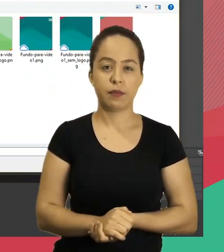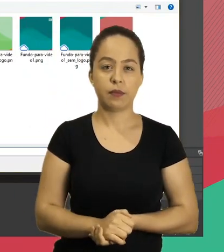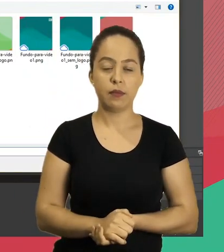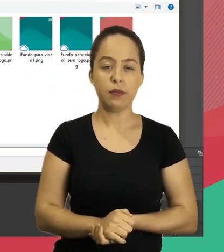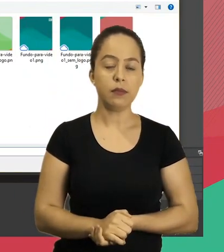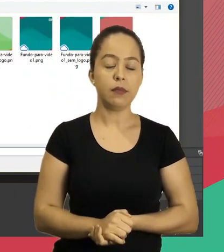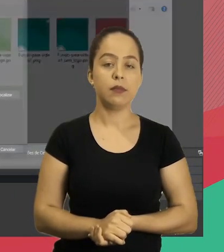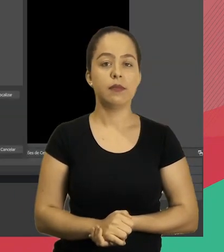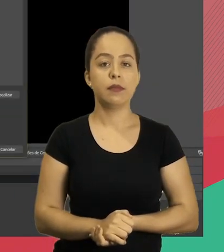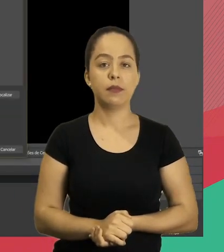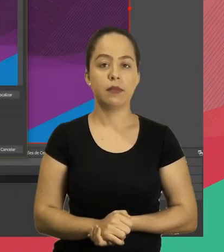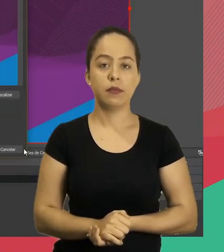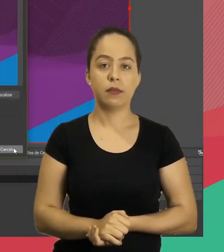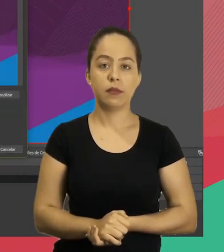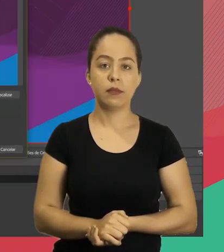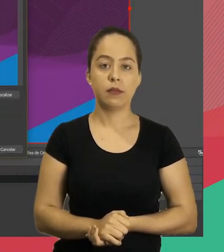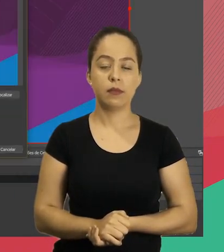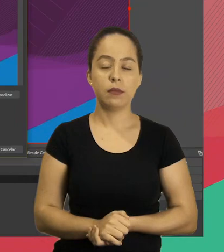Aqui.